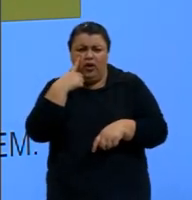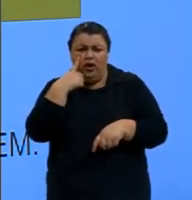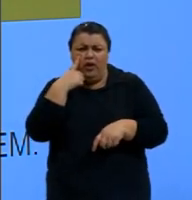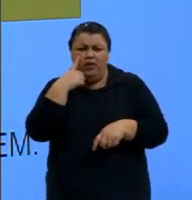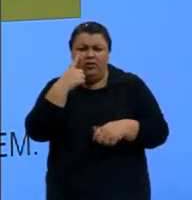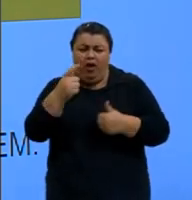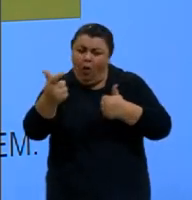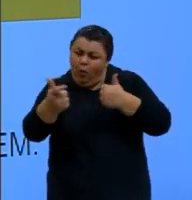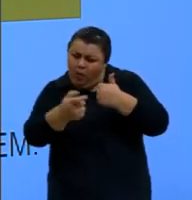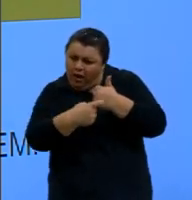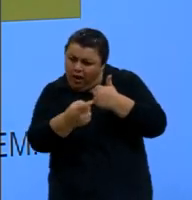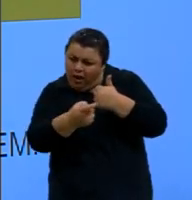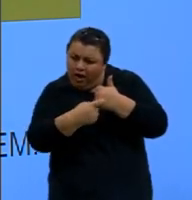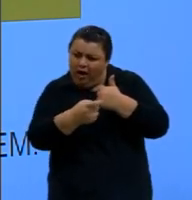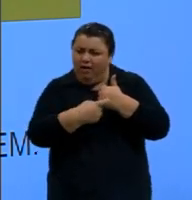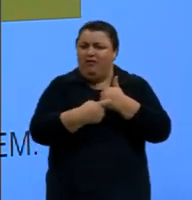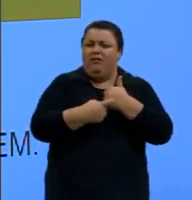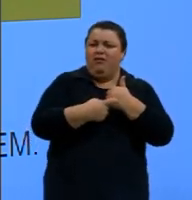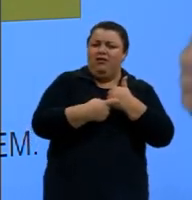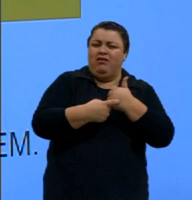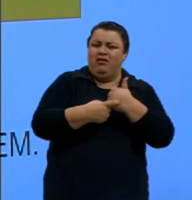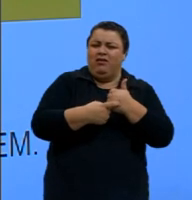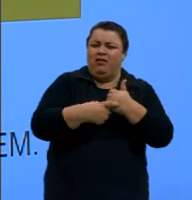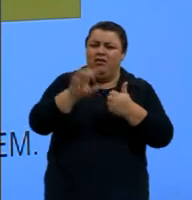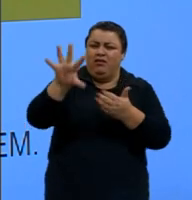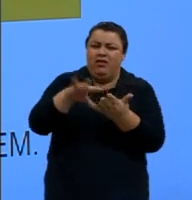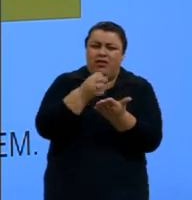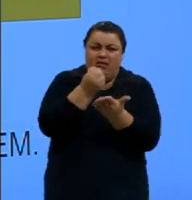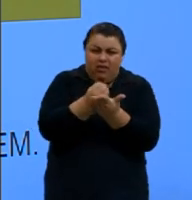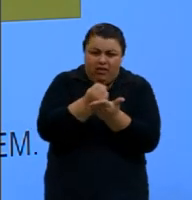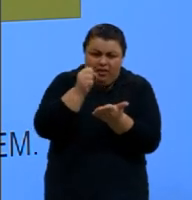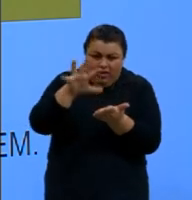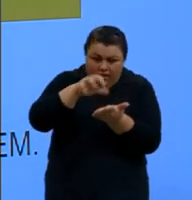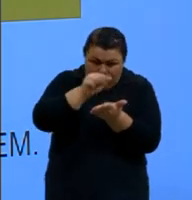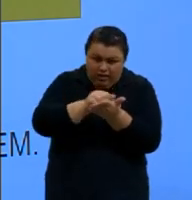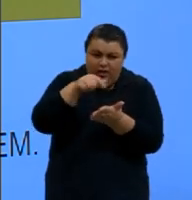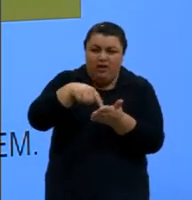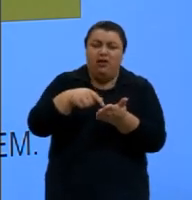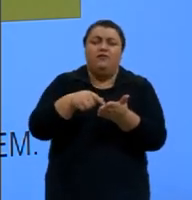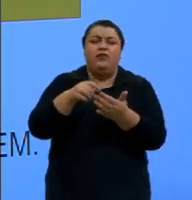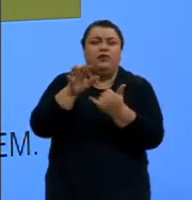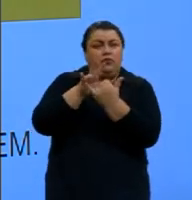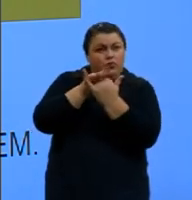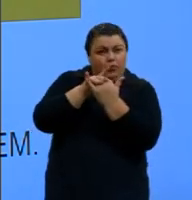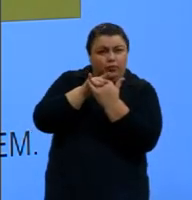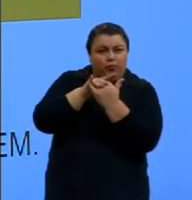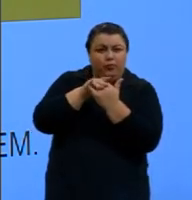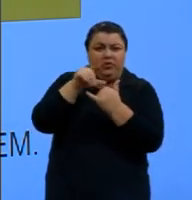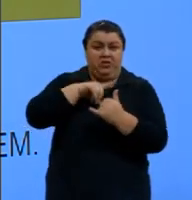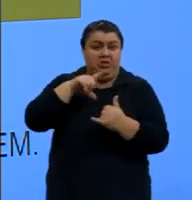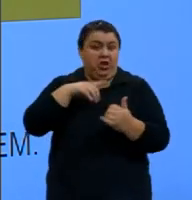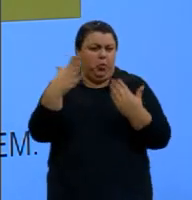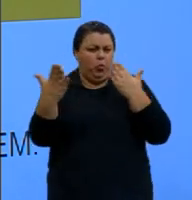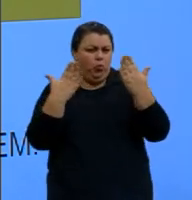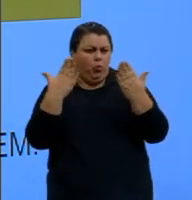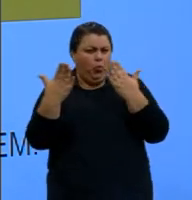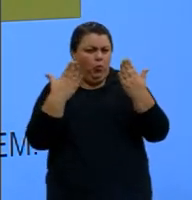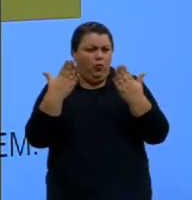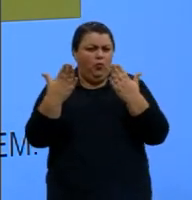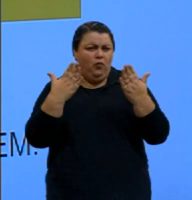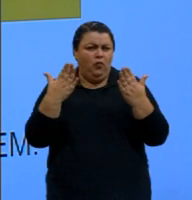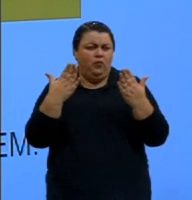dá um like, é curta, se inscreva no canal. E também, se você ficar com alguma dúvida, ou